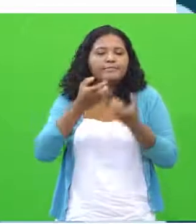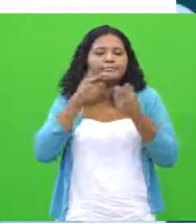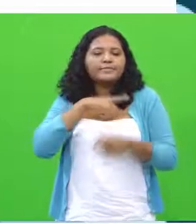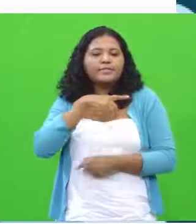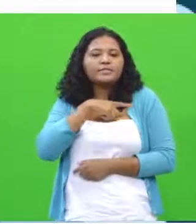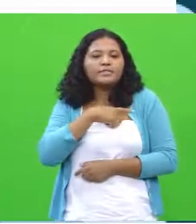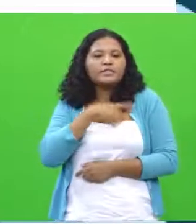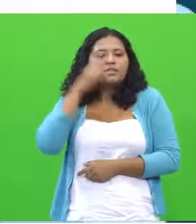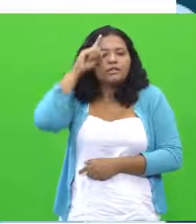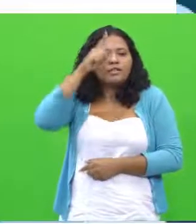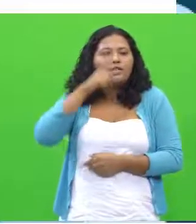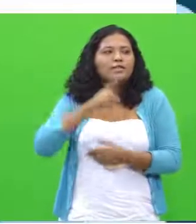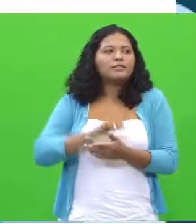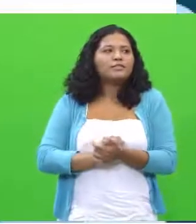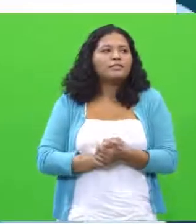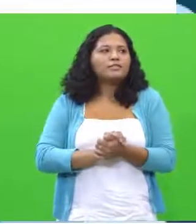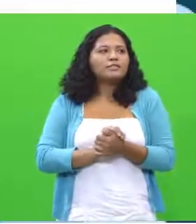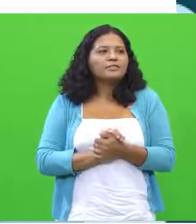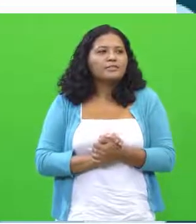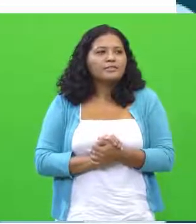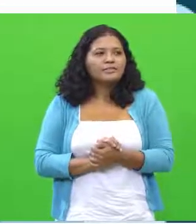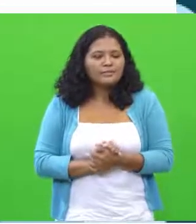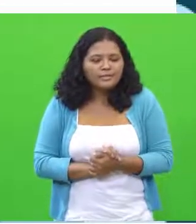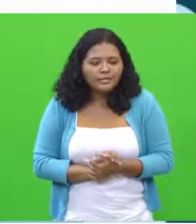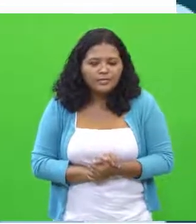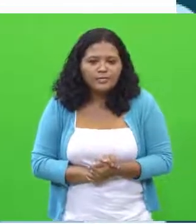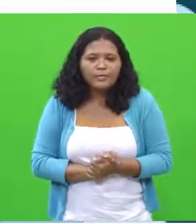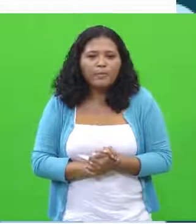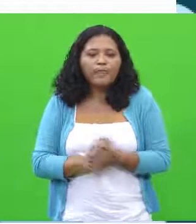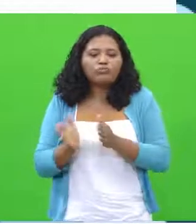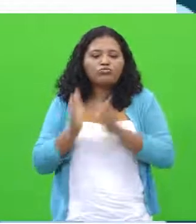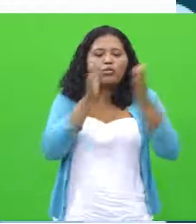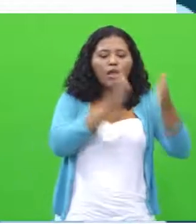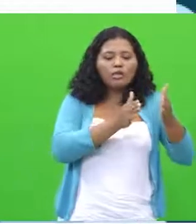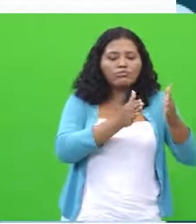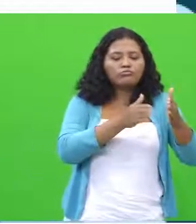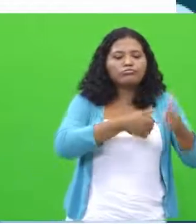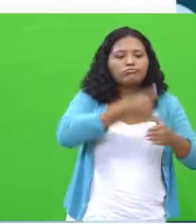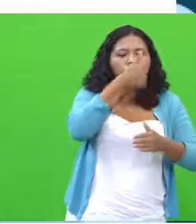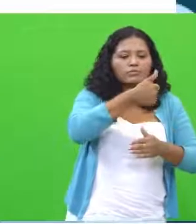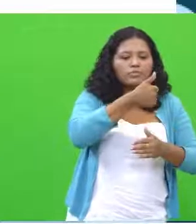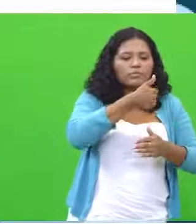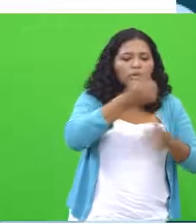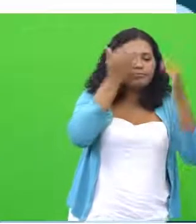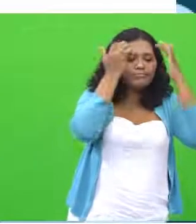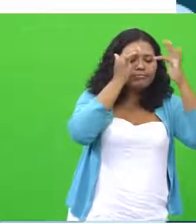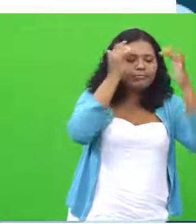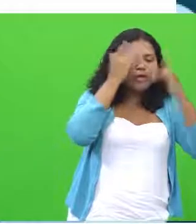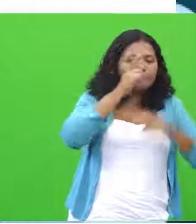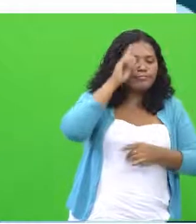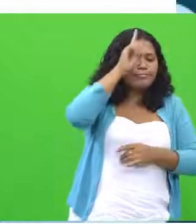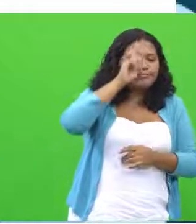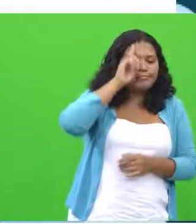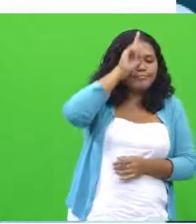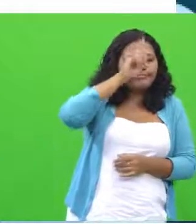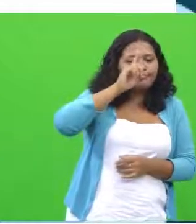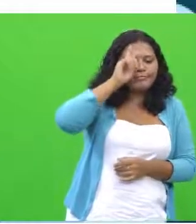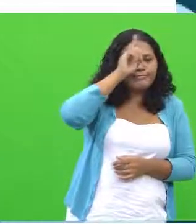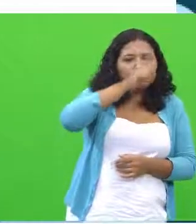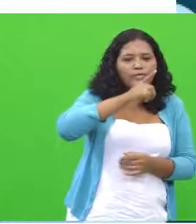arruinar reputações. Então, elas servem para um lado positivo, você dissemina ideias. O lado negativo